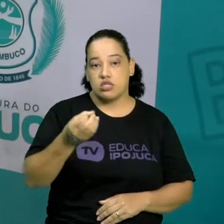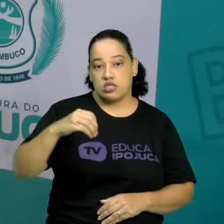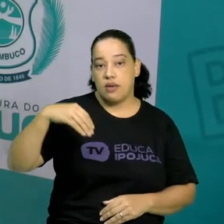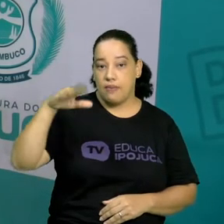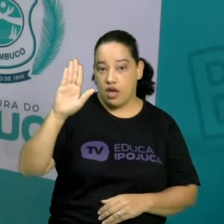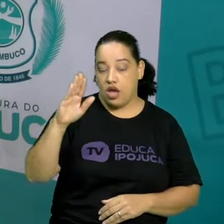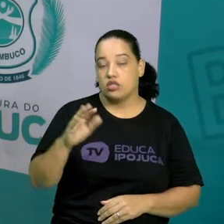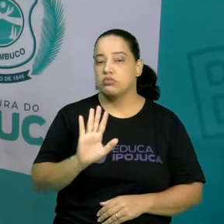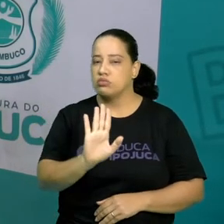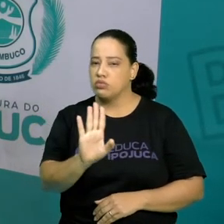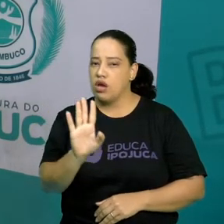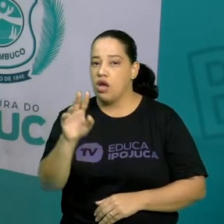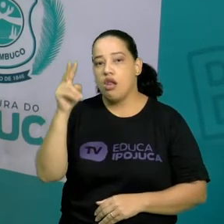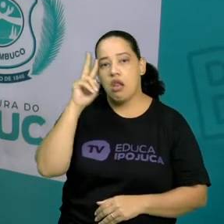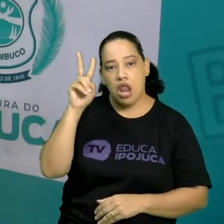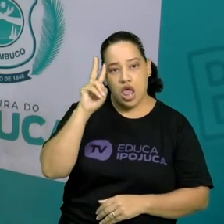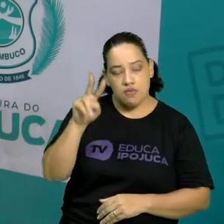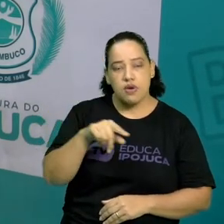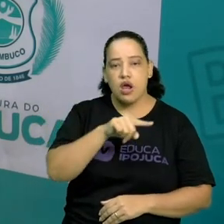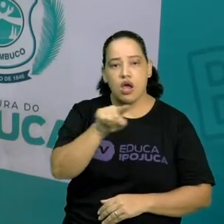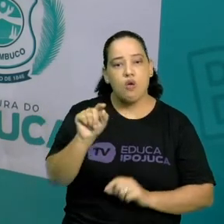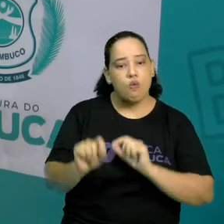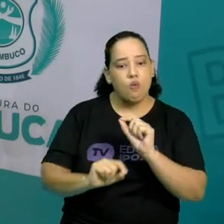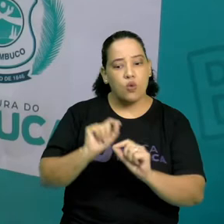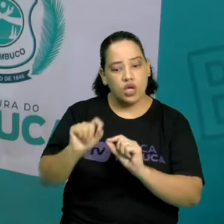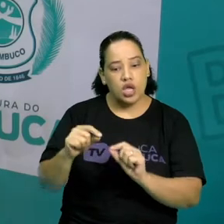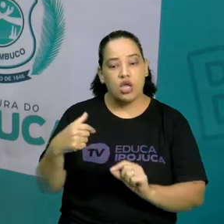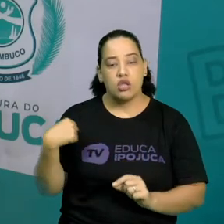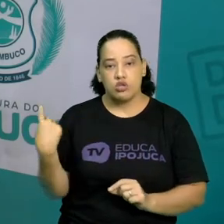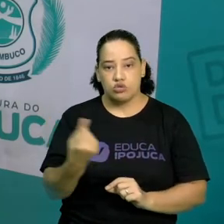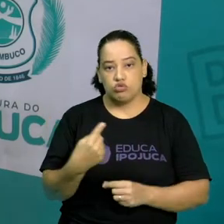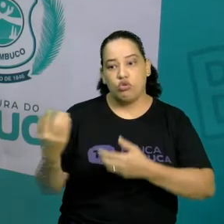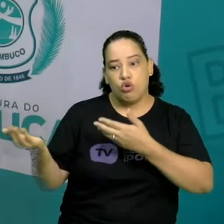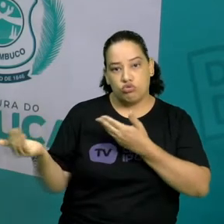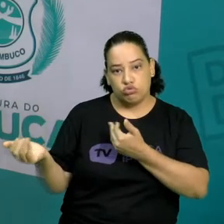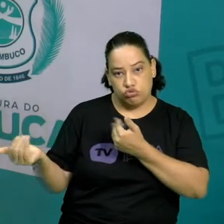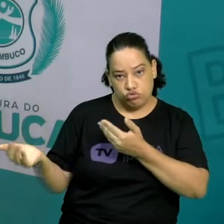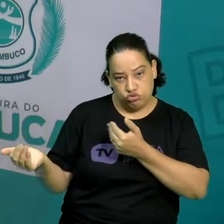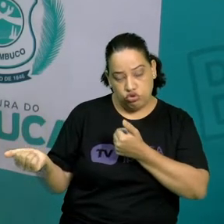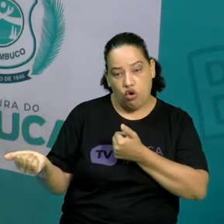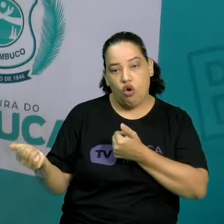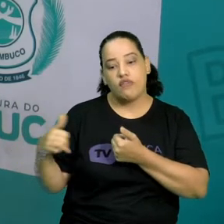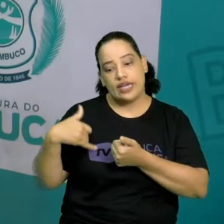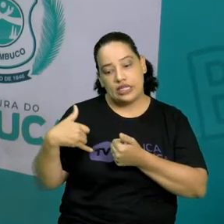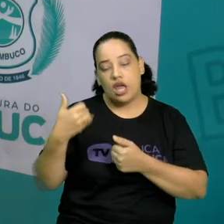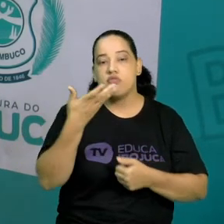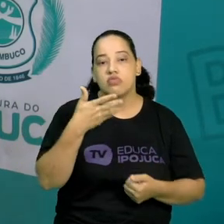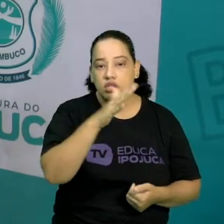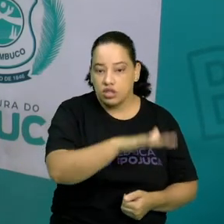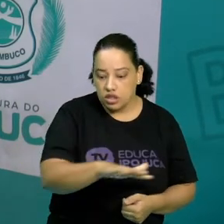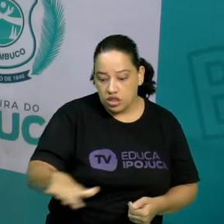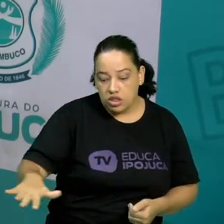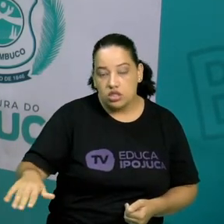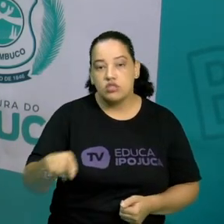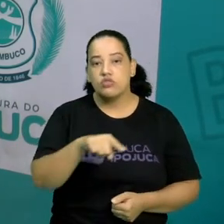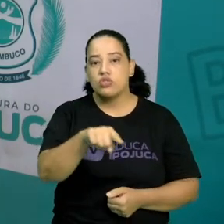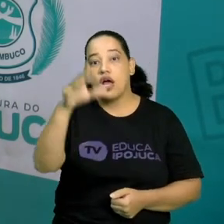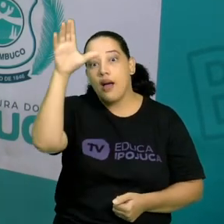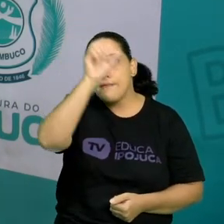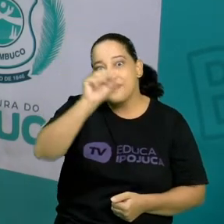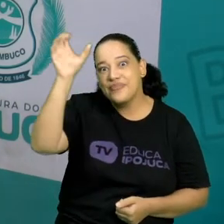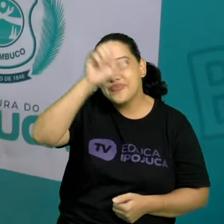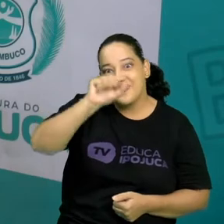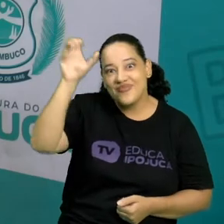Mas lembre-se, crianças, quando nós somos novos, que a idade que vocês têm hoje, que são crianças, vocês aprendem